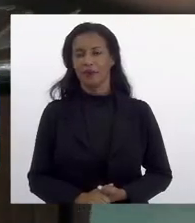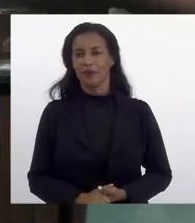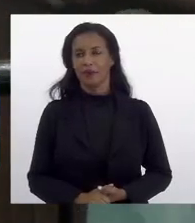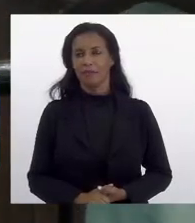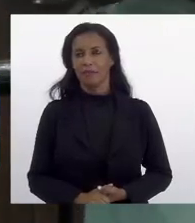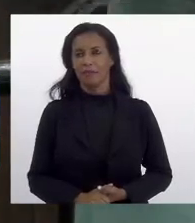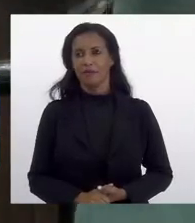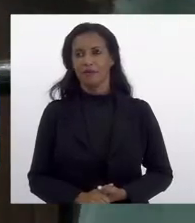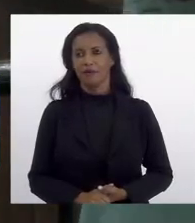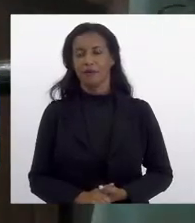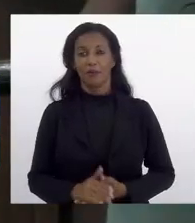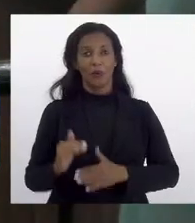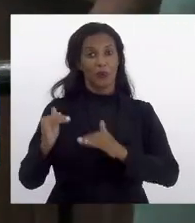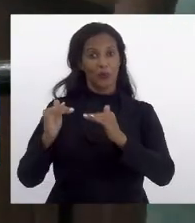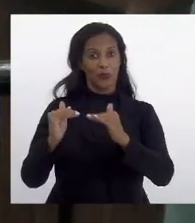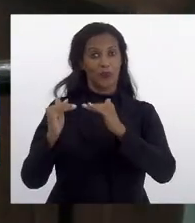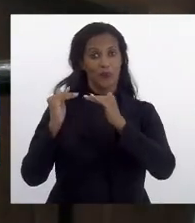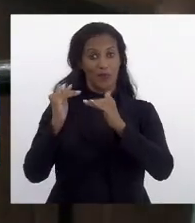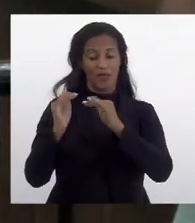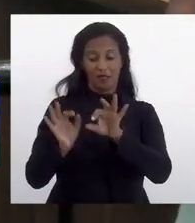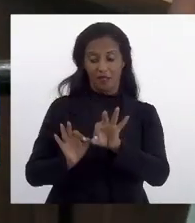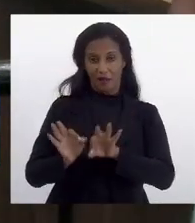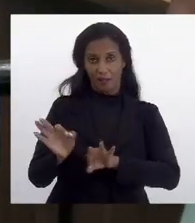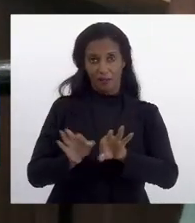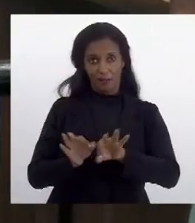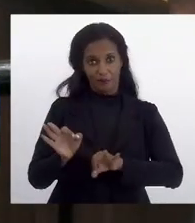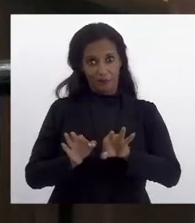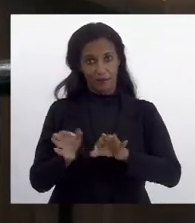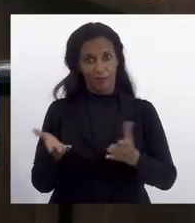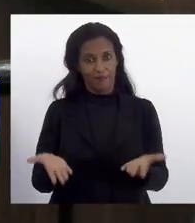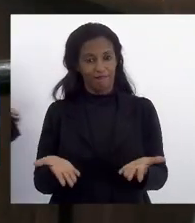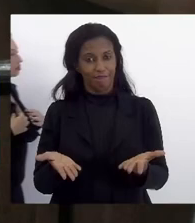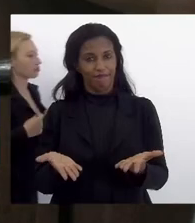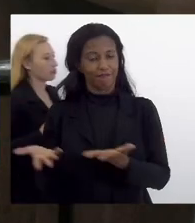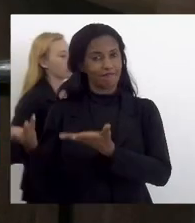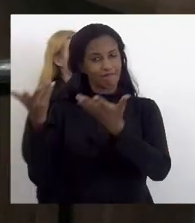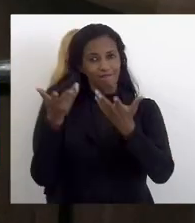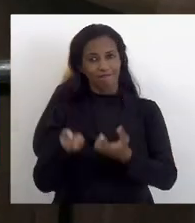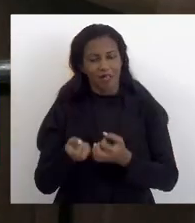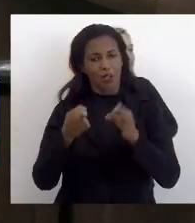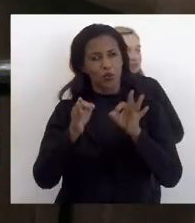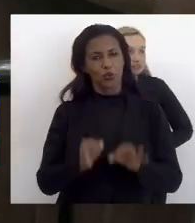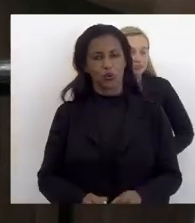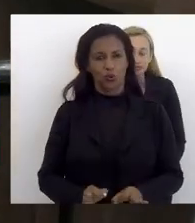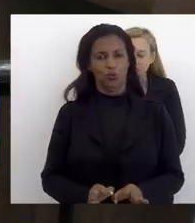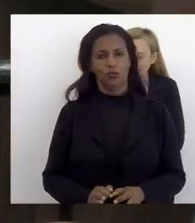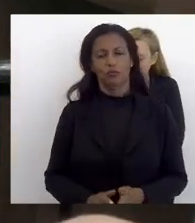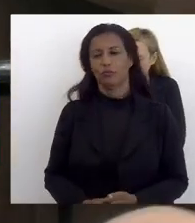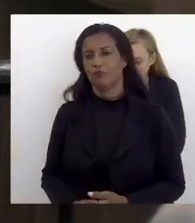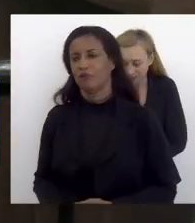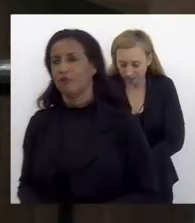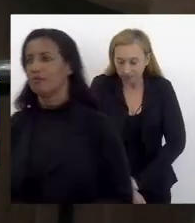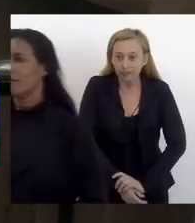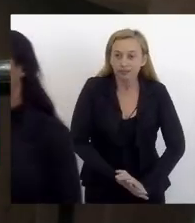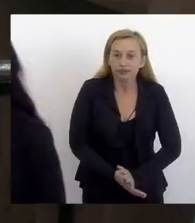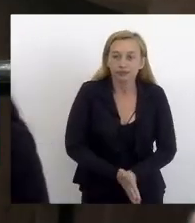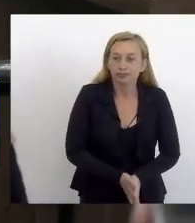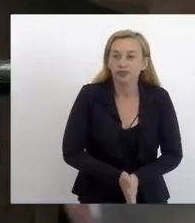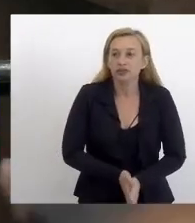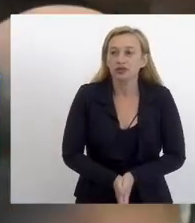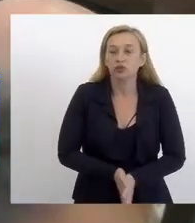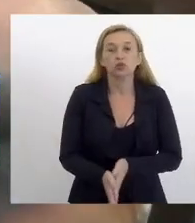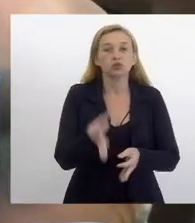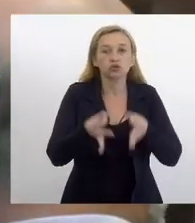no mérito e na forma, são absolutamente justos e